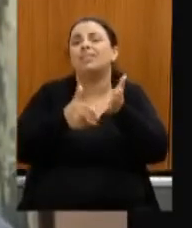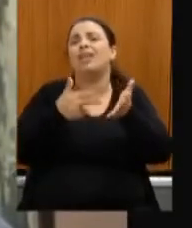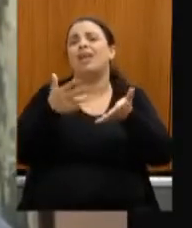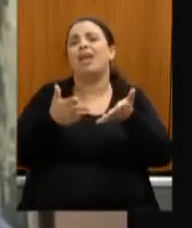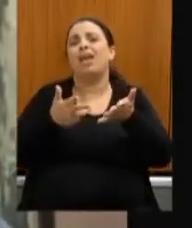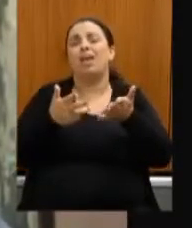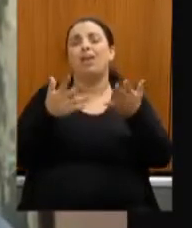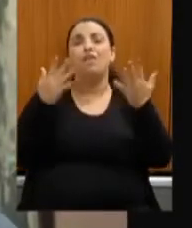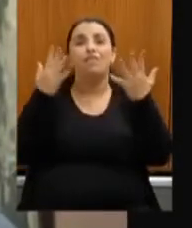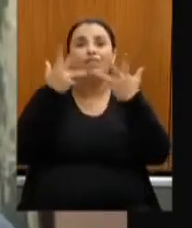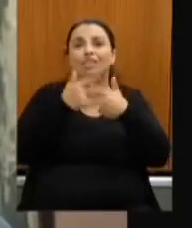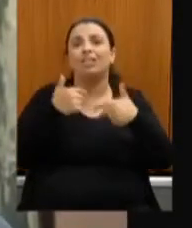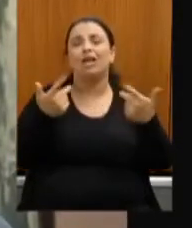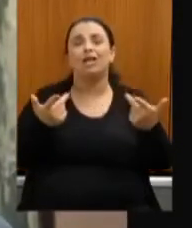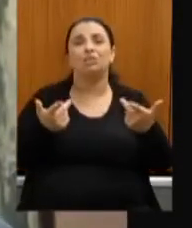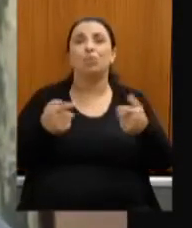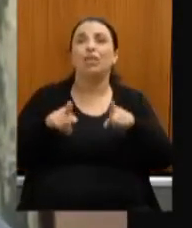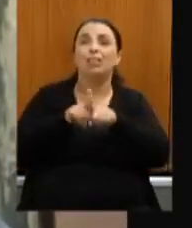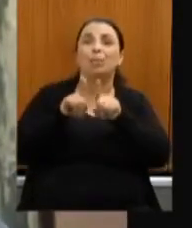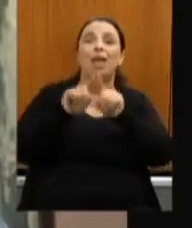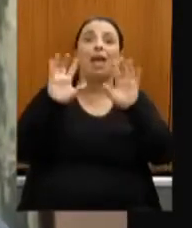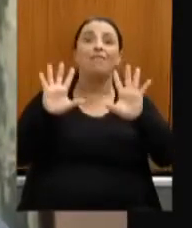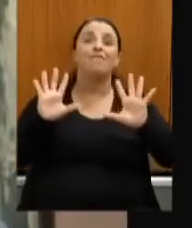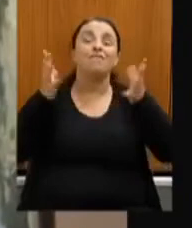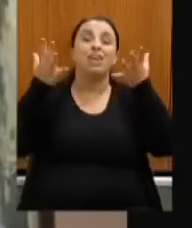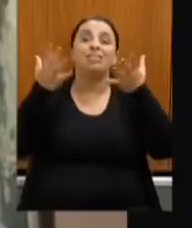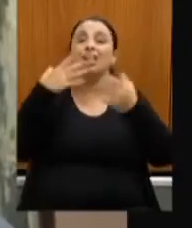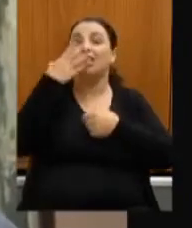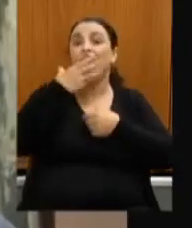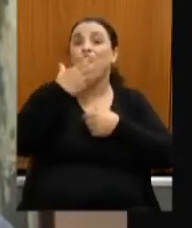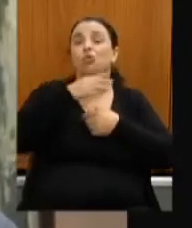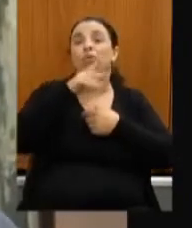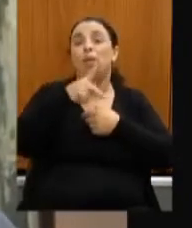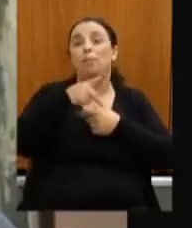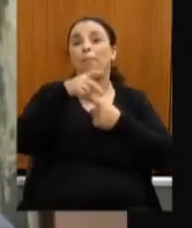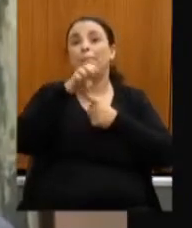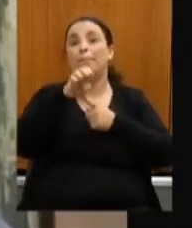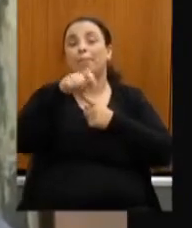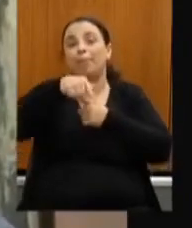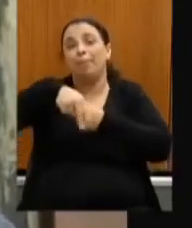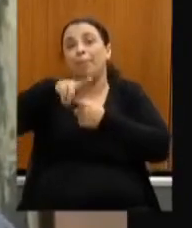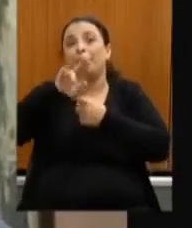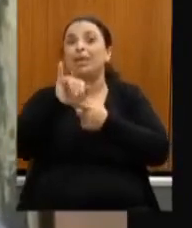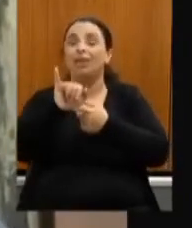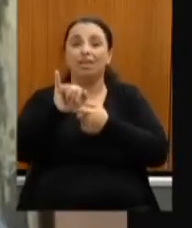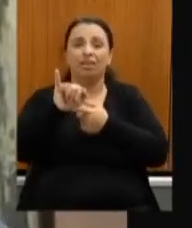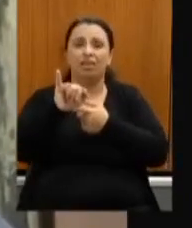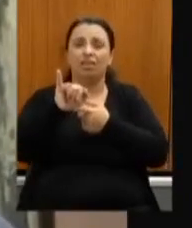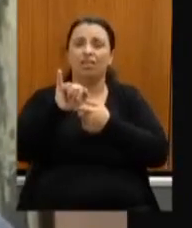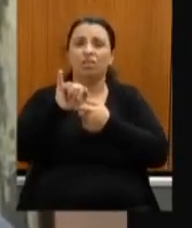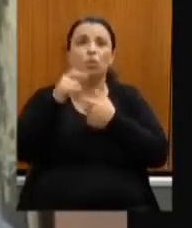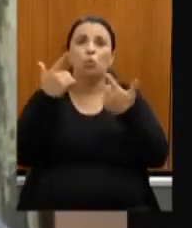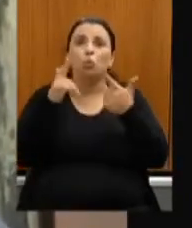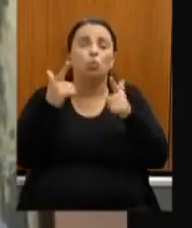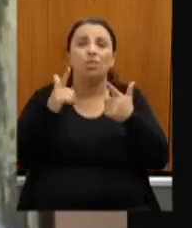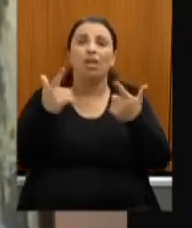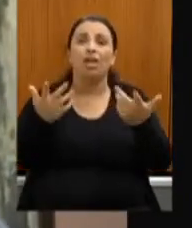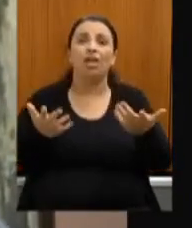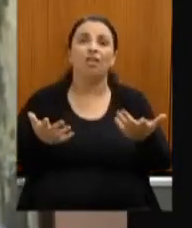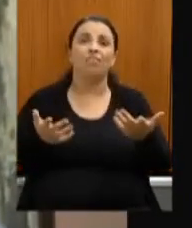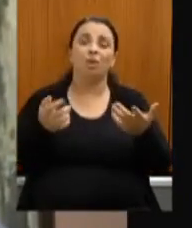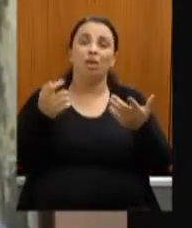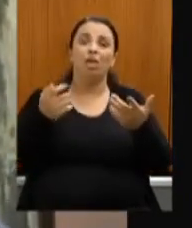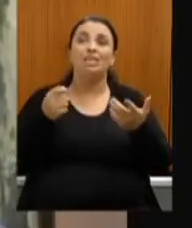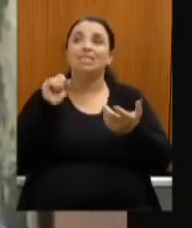mundo todo a festa do piqui aqui em Montes Claros que também nunca teve ou pelo menos se já teve foi acanhado dos recursos do